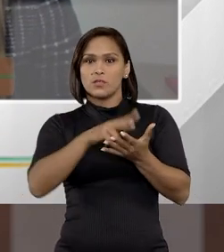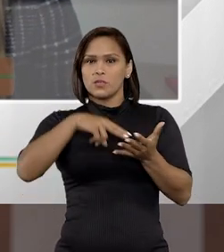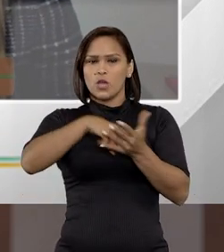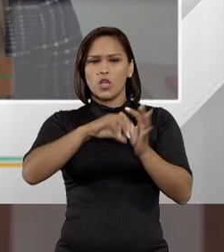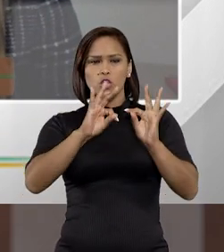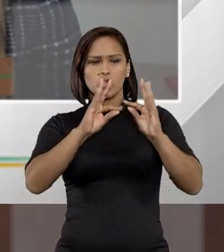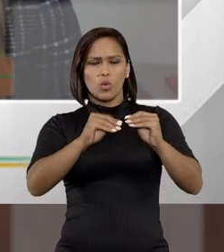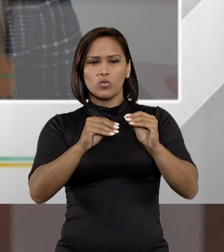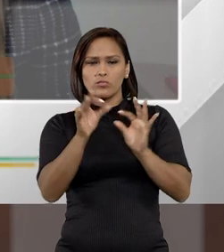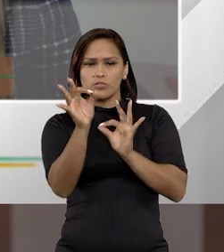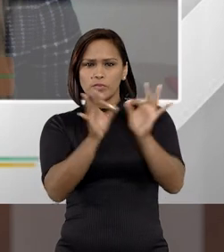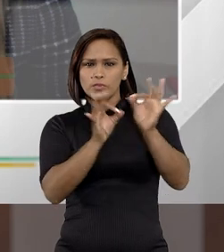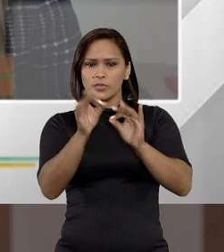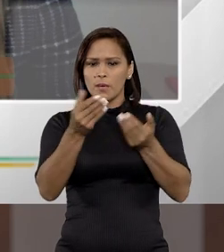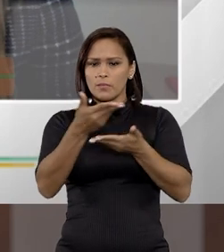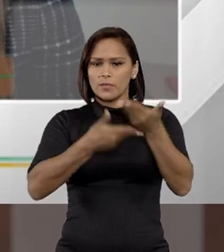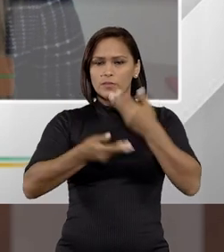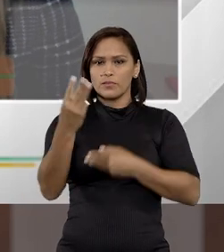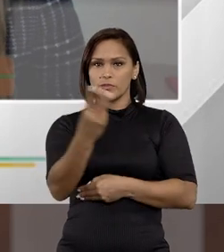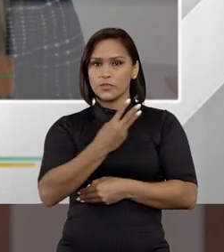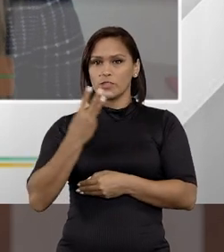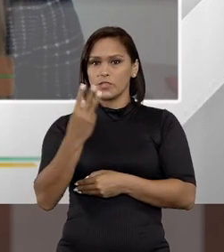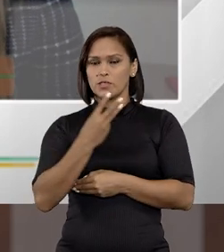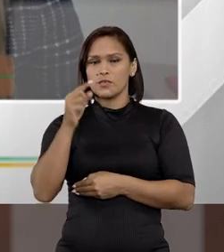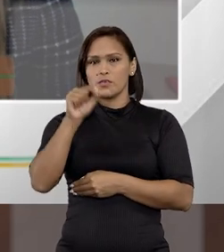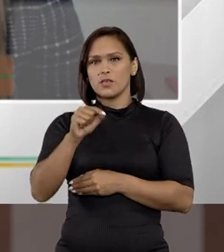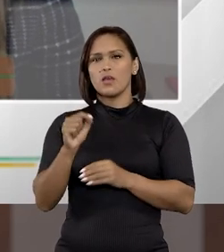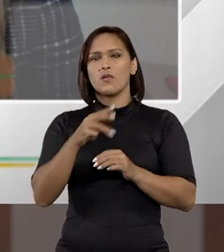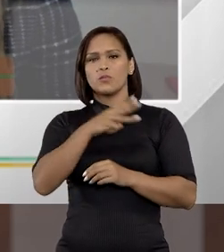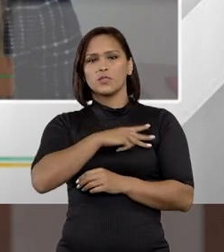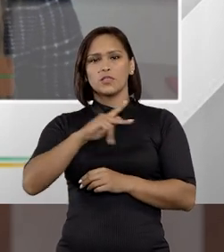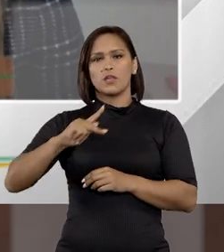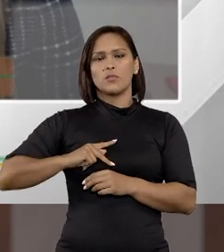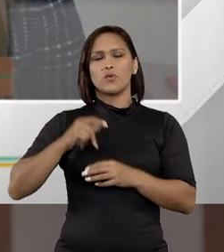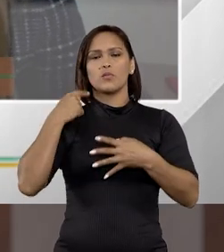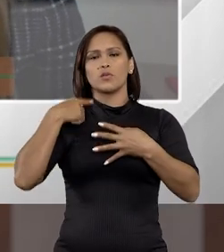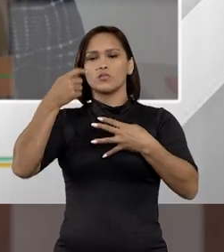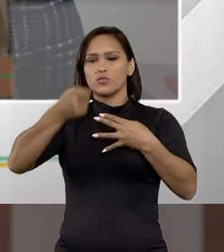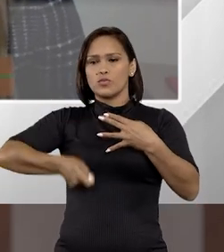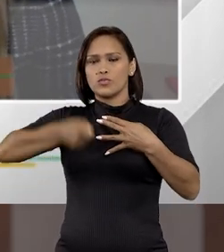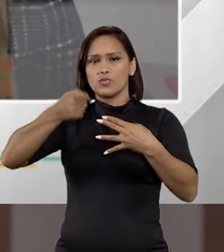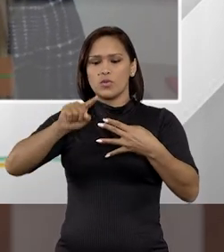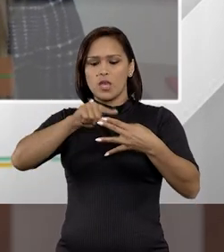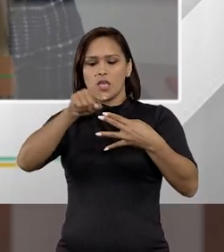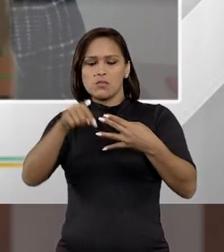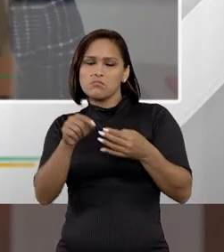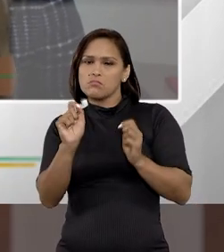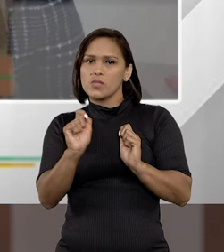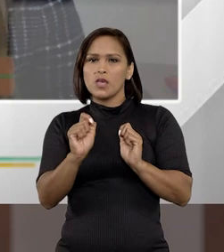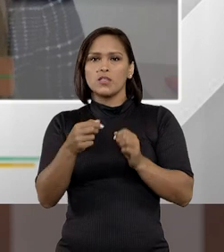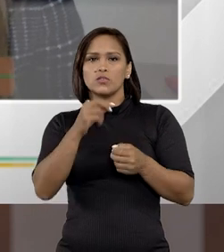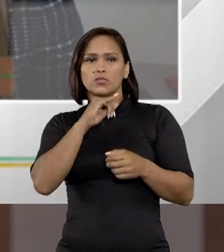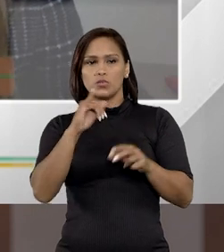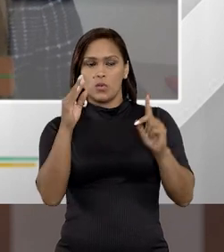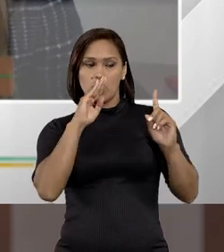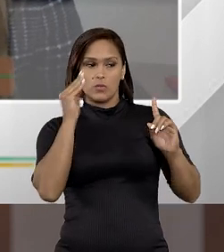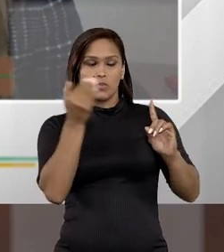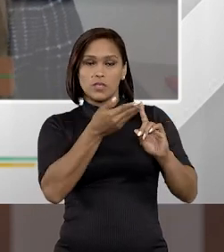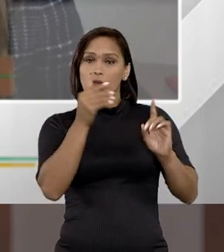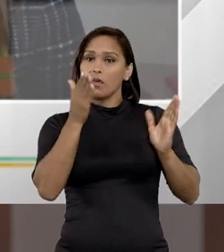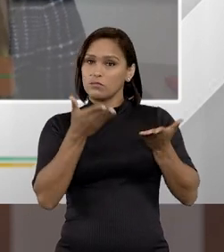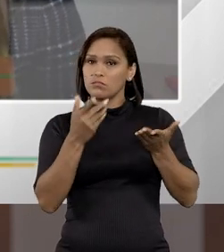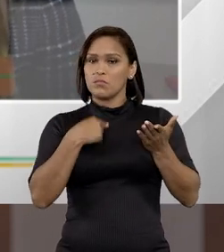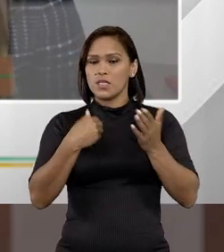penal que ele é todo construído para a participação de terceiros, né, do Ministério Público, do juiz, claro, do acusado,